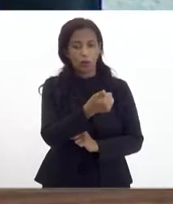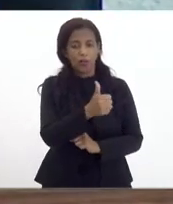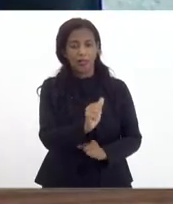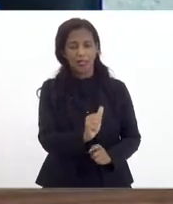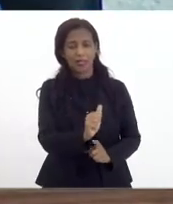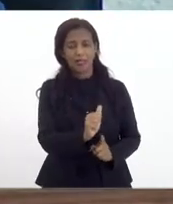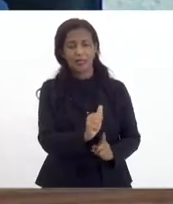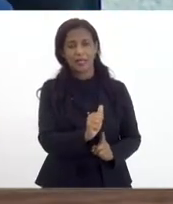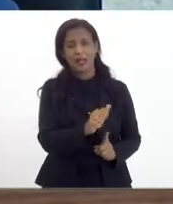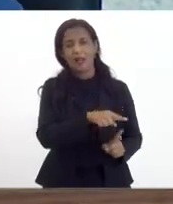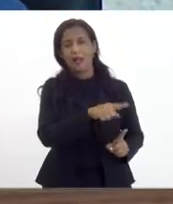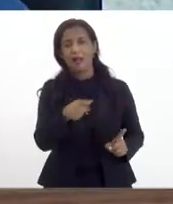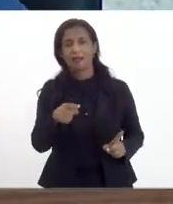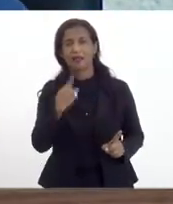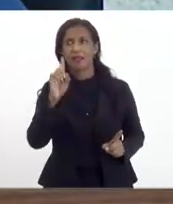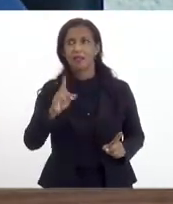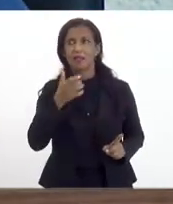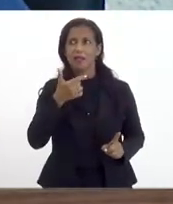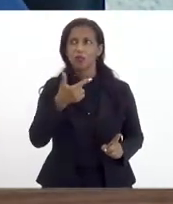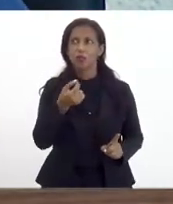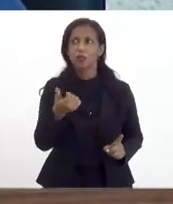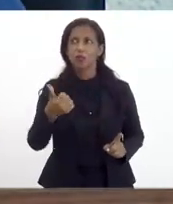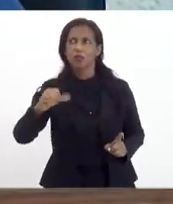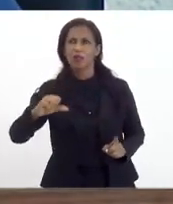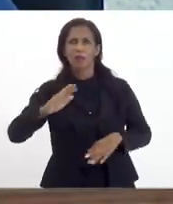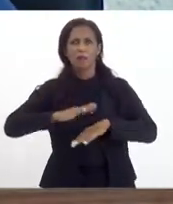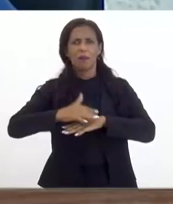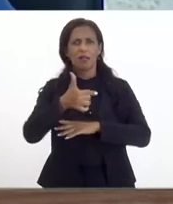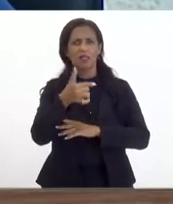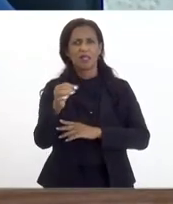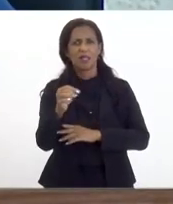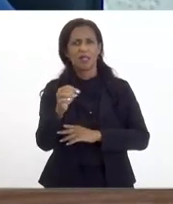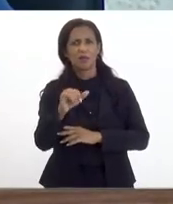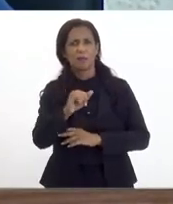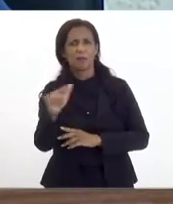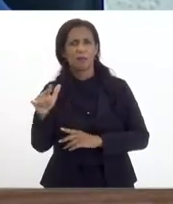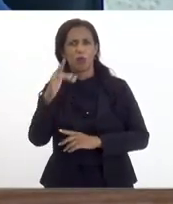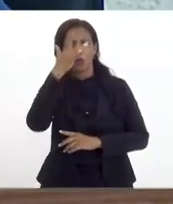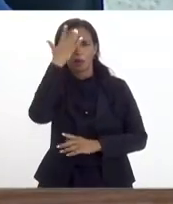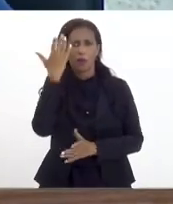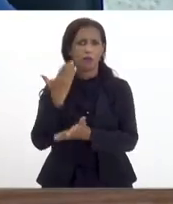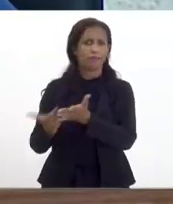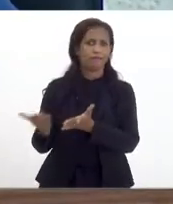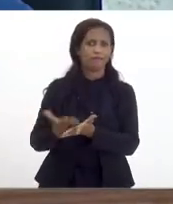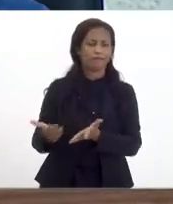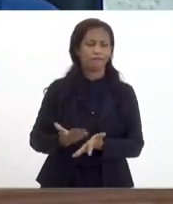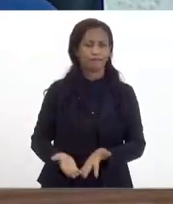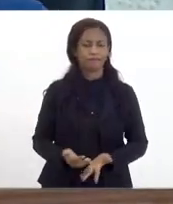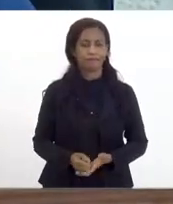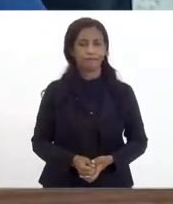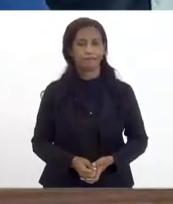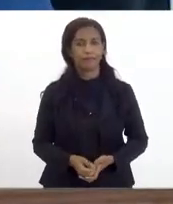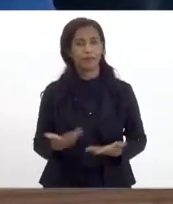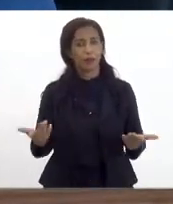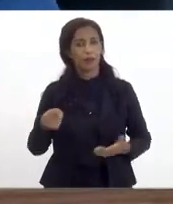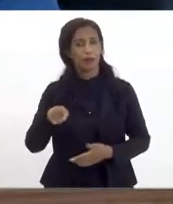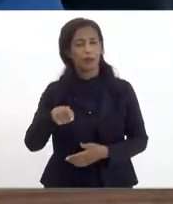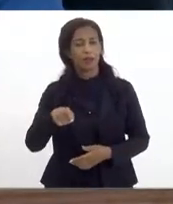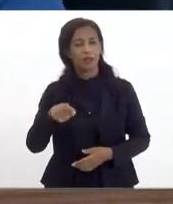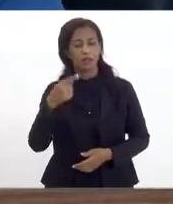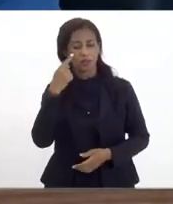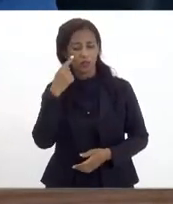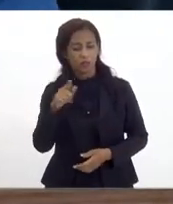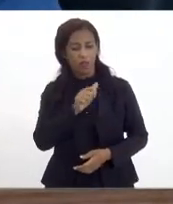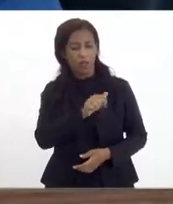dezembro de 2019 mais de 700 mil empregos do estado do Rio de Janeiro perdeu então essa possibilidade Viaje